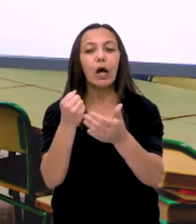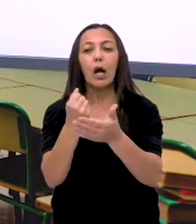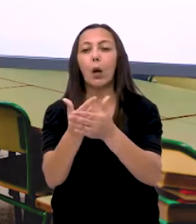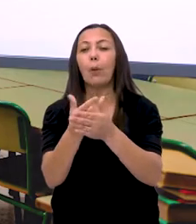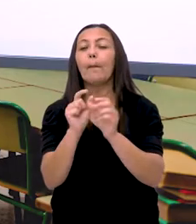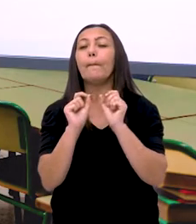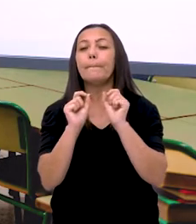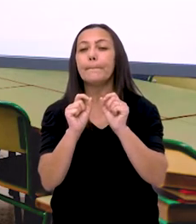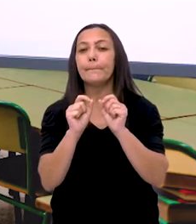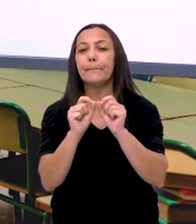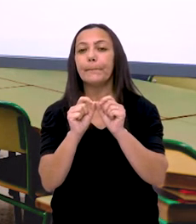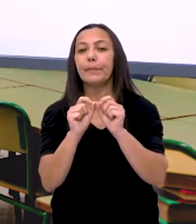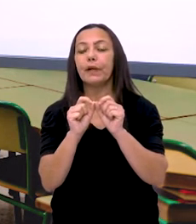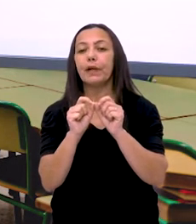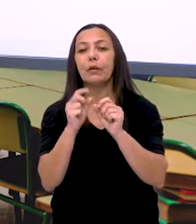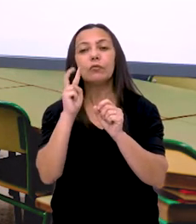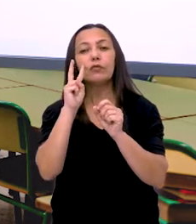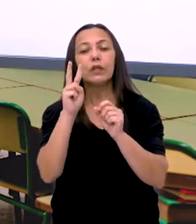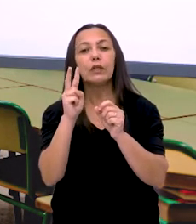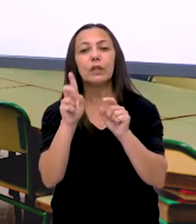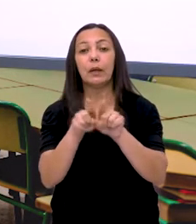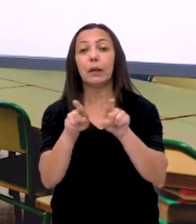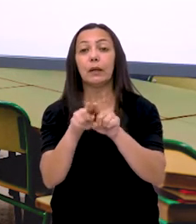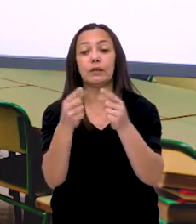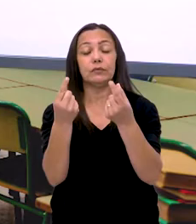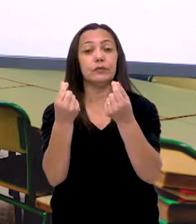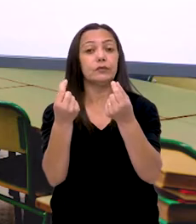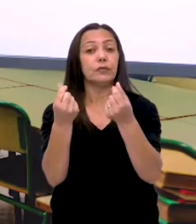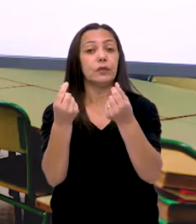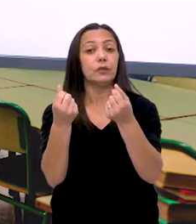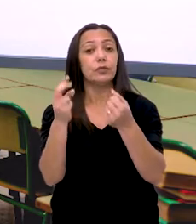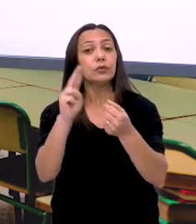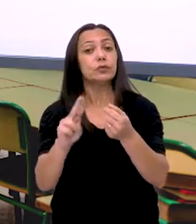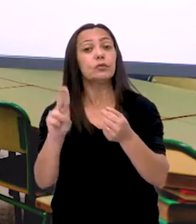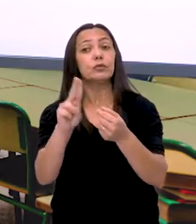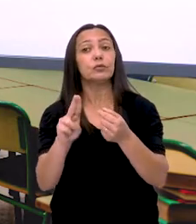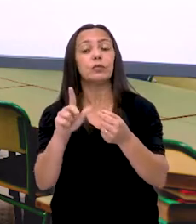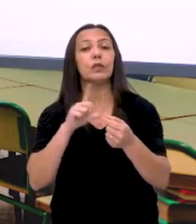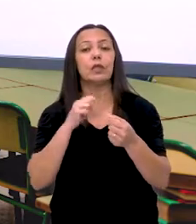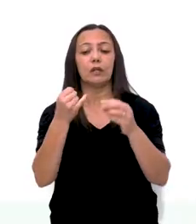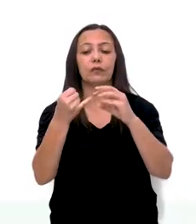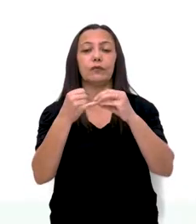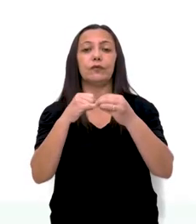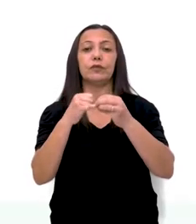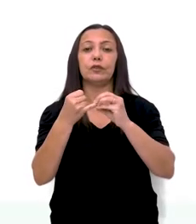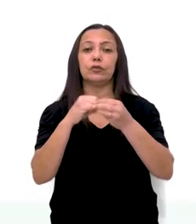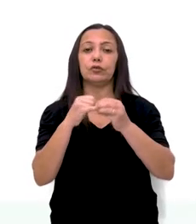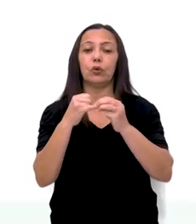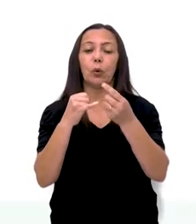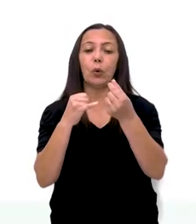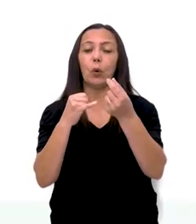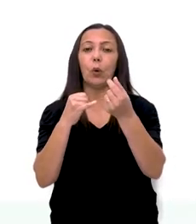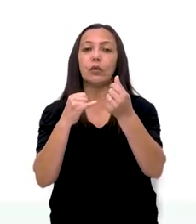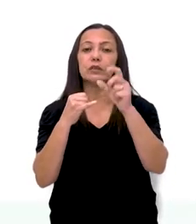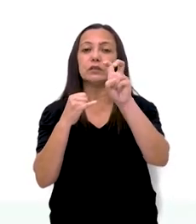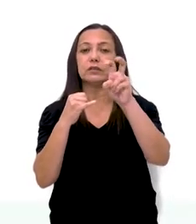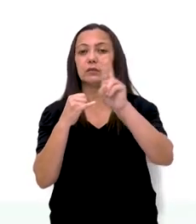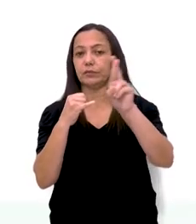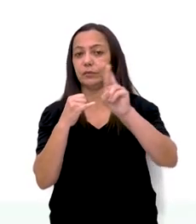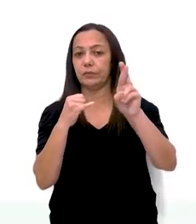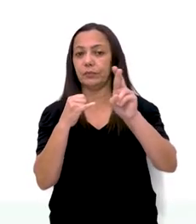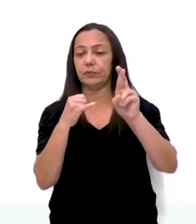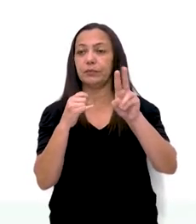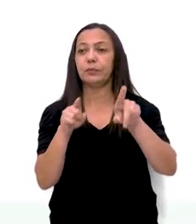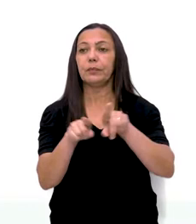e principalmente analisar os valores. Nós temos o feijão que custou 5